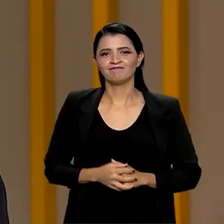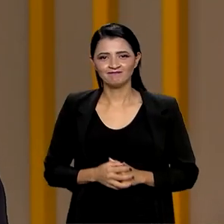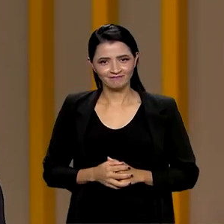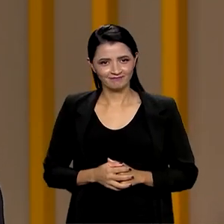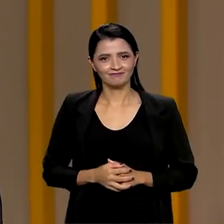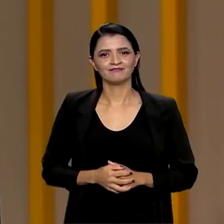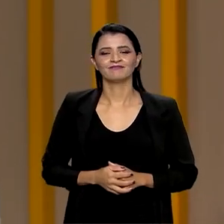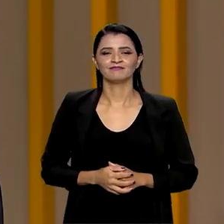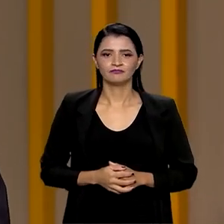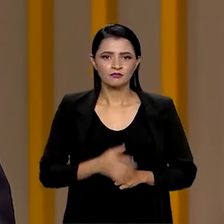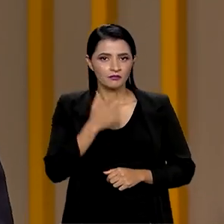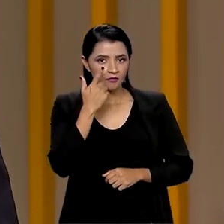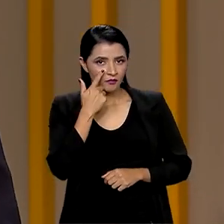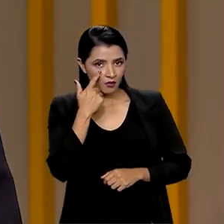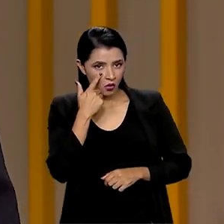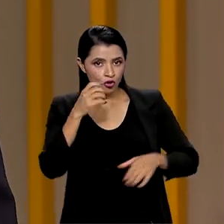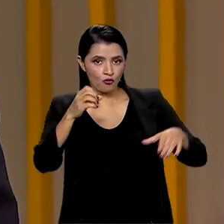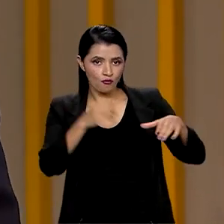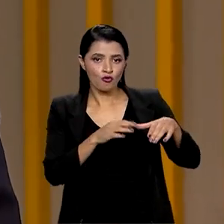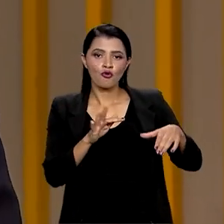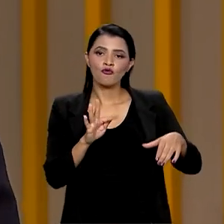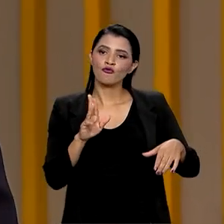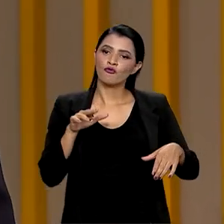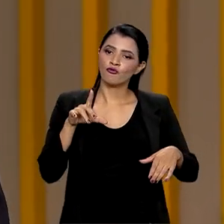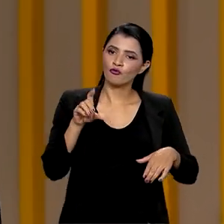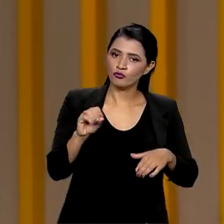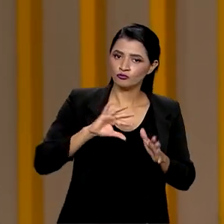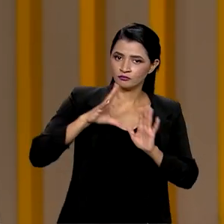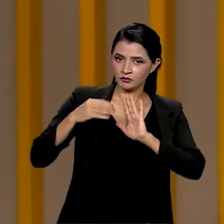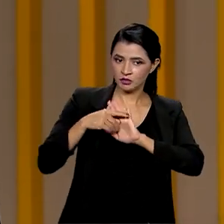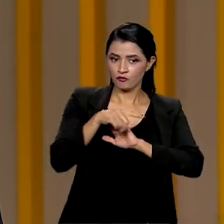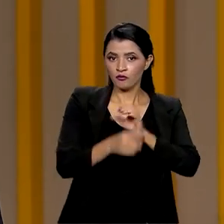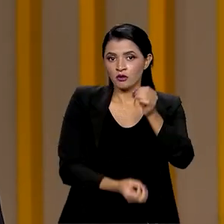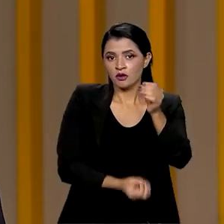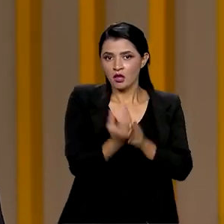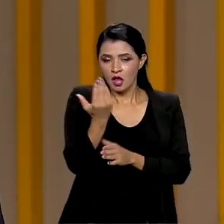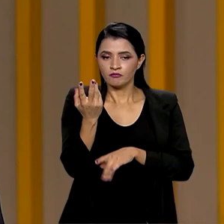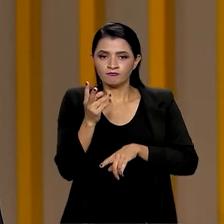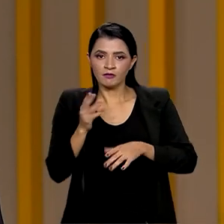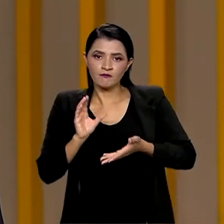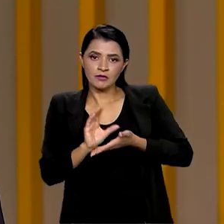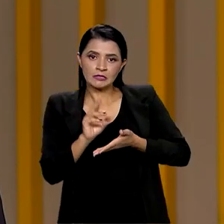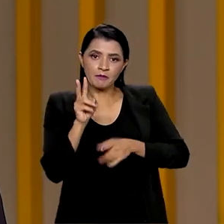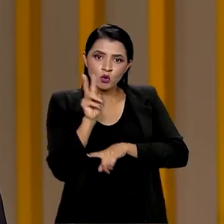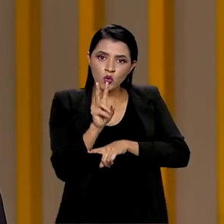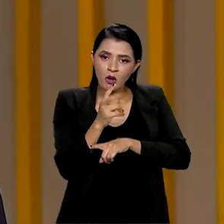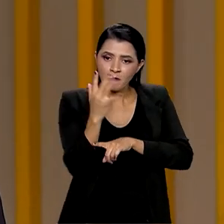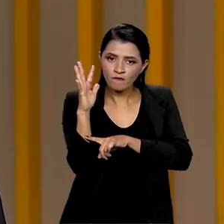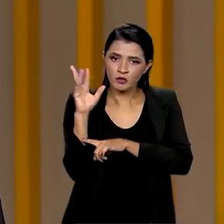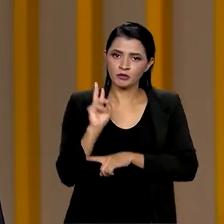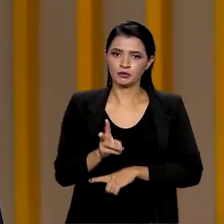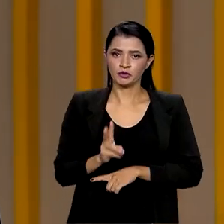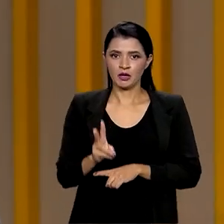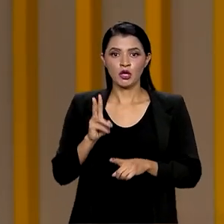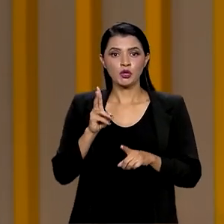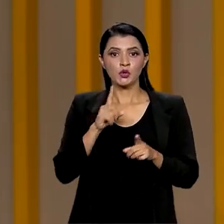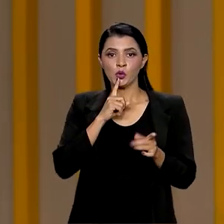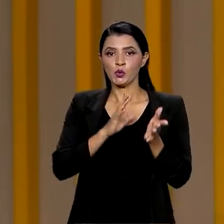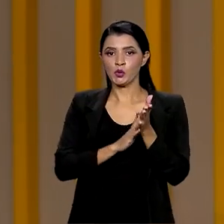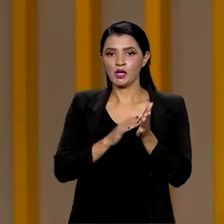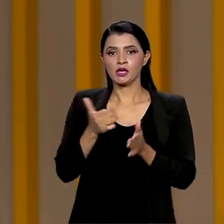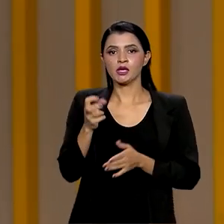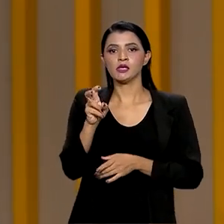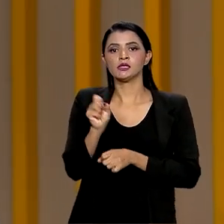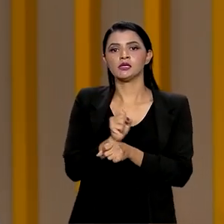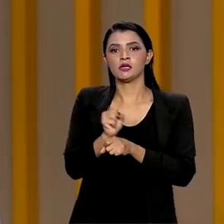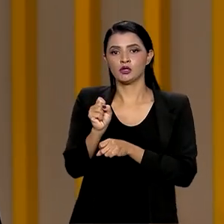E olha, o Fundo Amazônia, um instrumento criado para financiar a preservação da floresta, completa neste mês 15 anos de